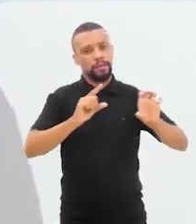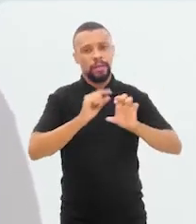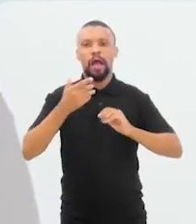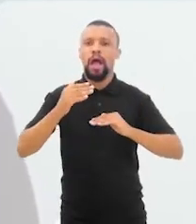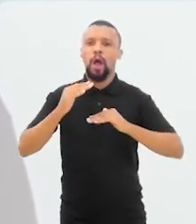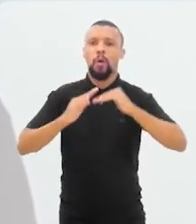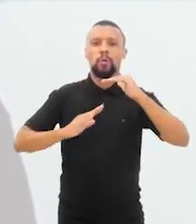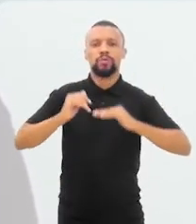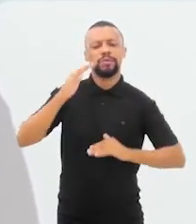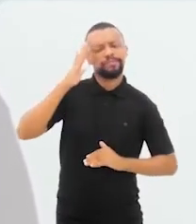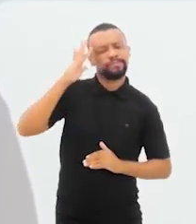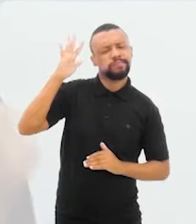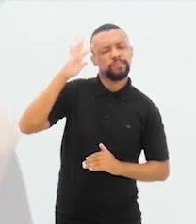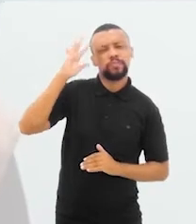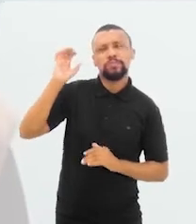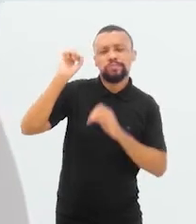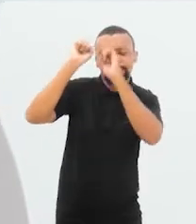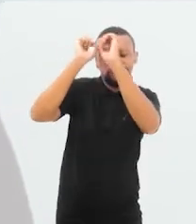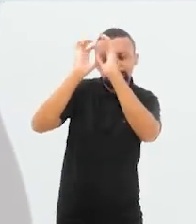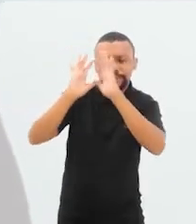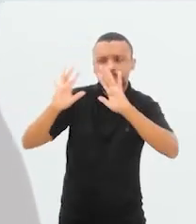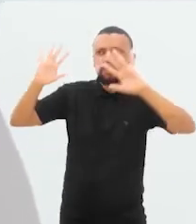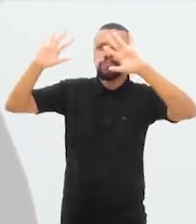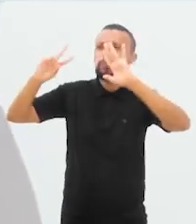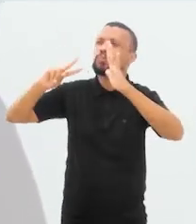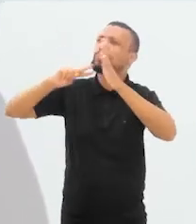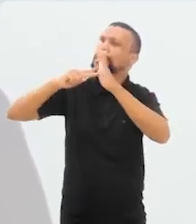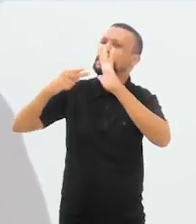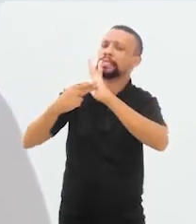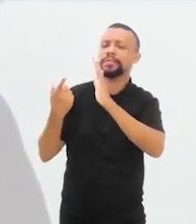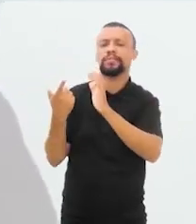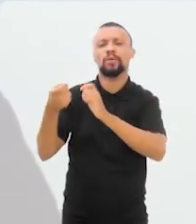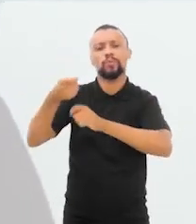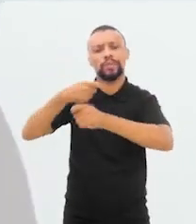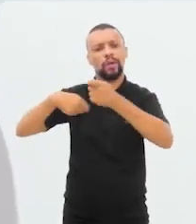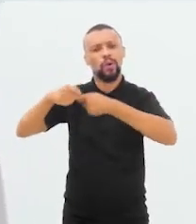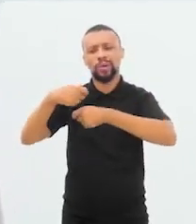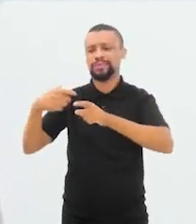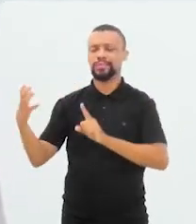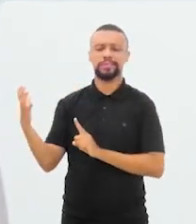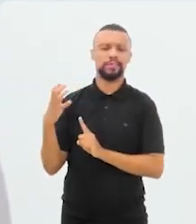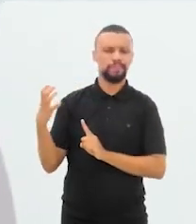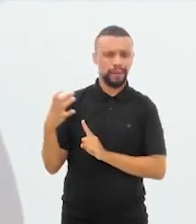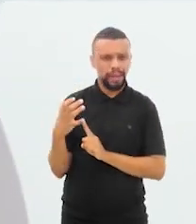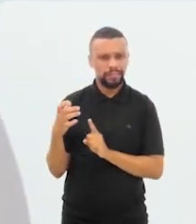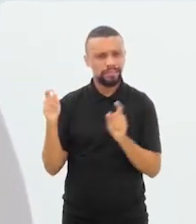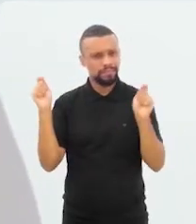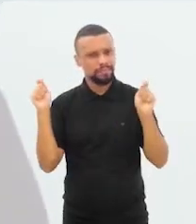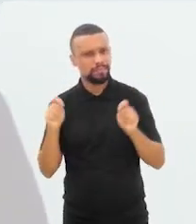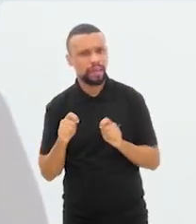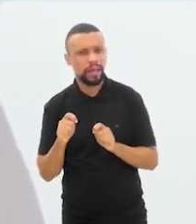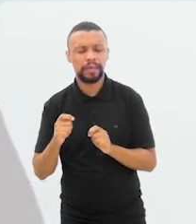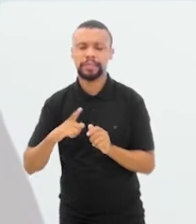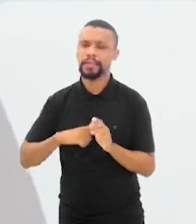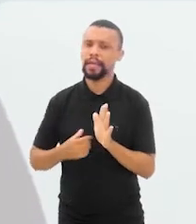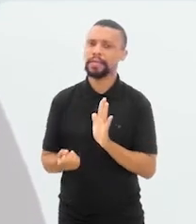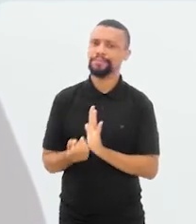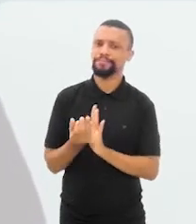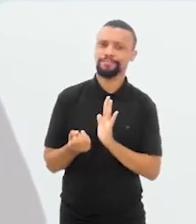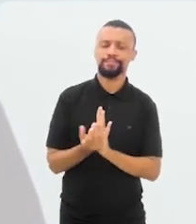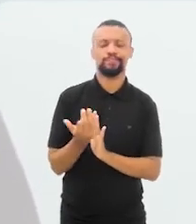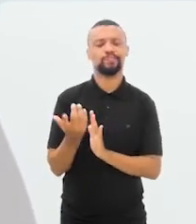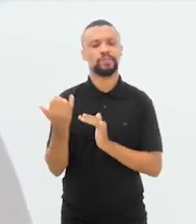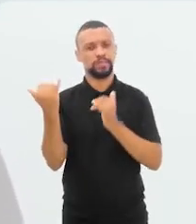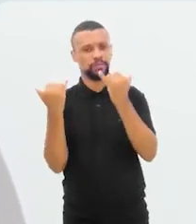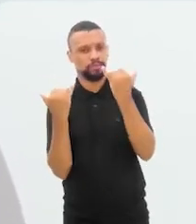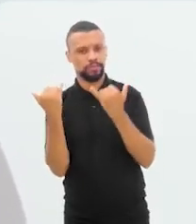a construção na cabeça deles, de que os negócios deles podem ser negócios de impacto e estão impactando e gerando